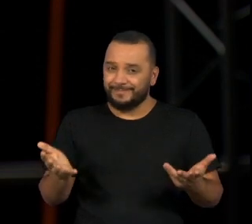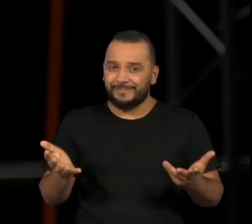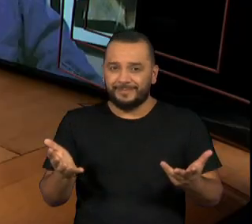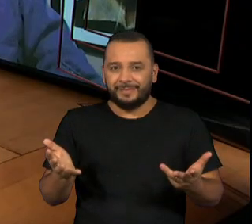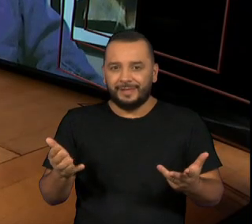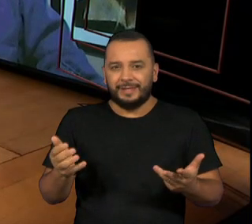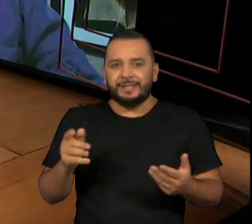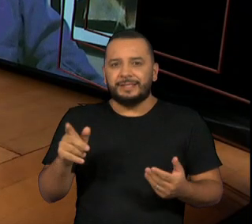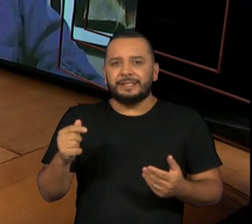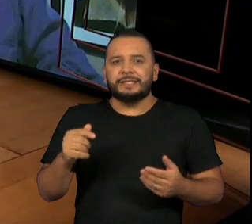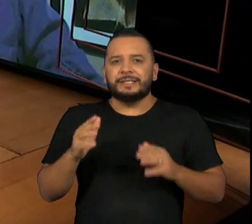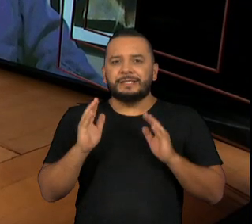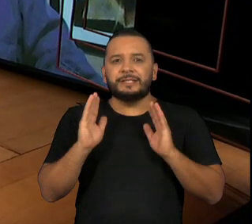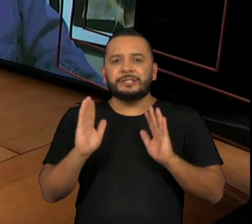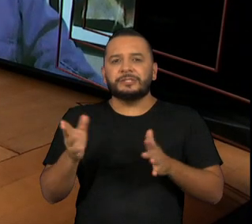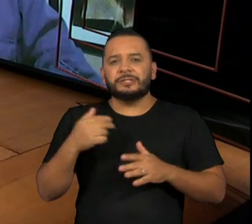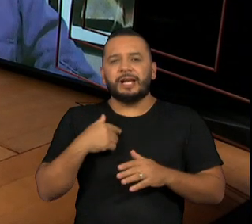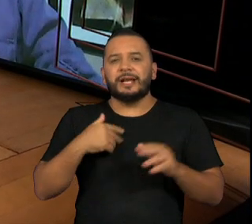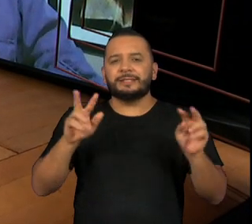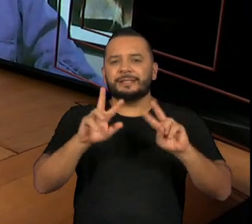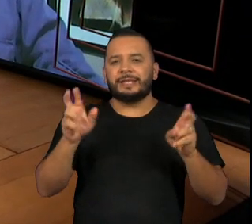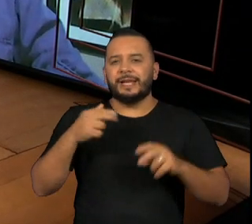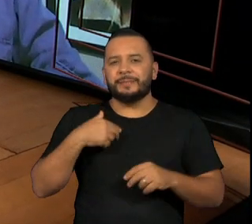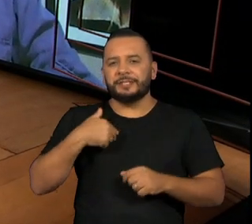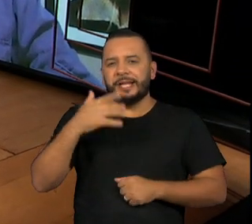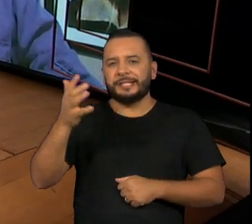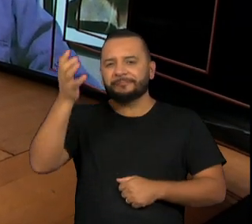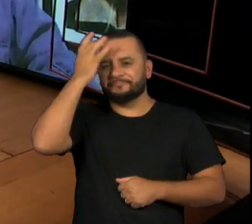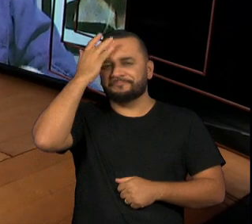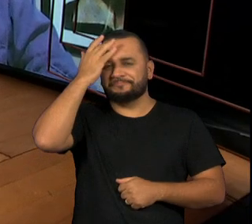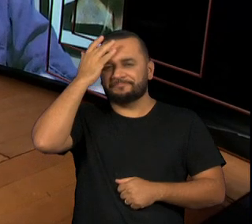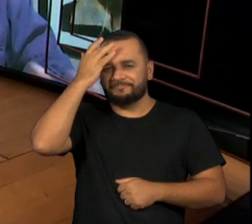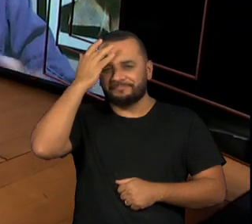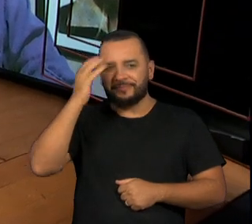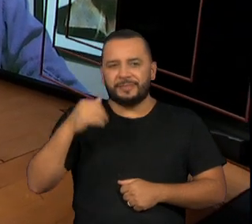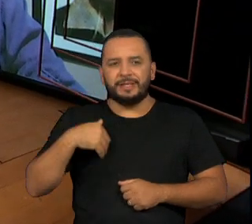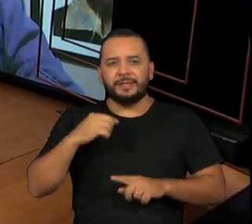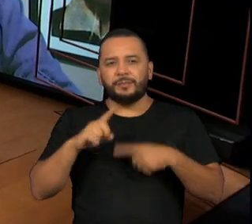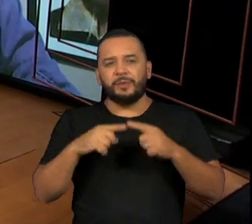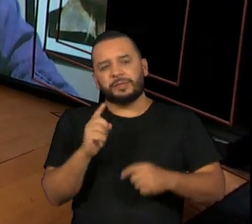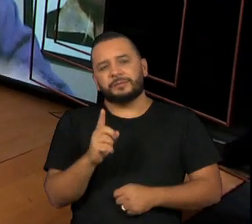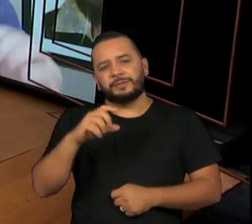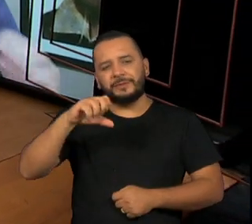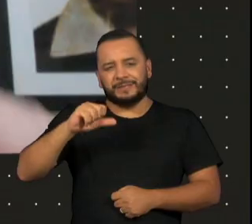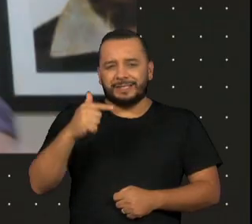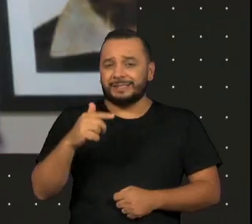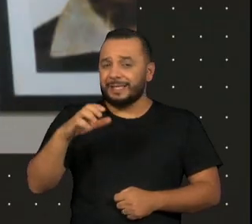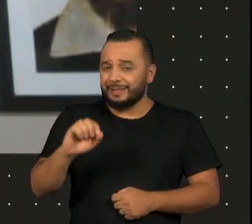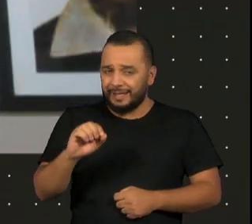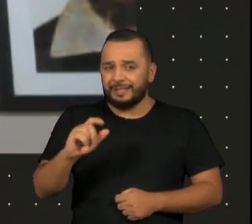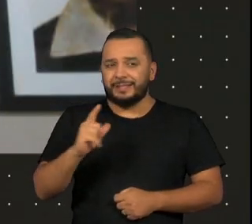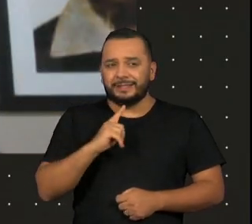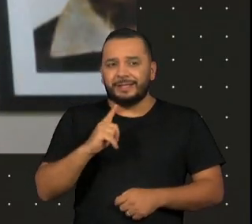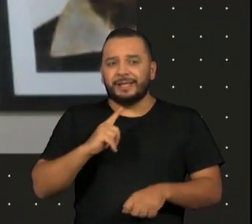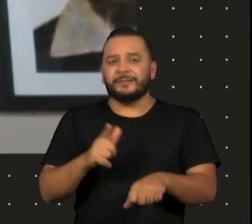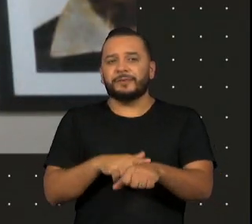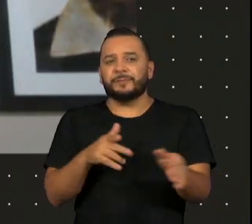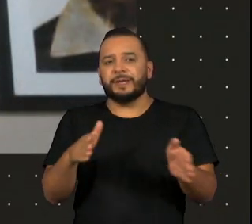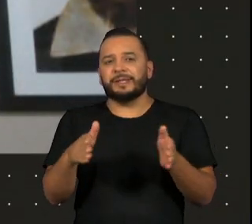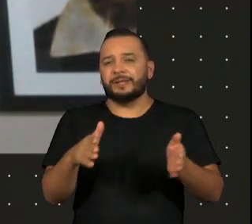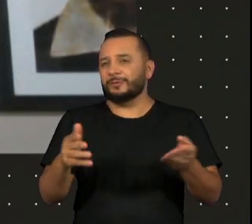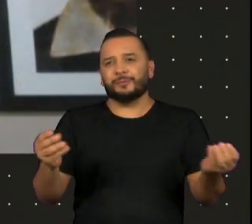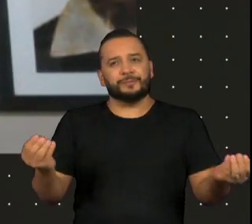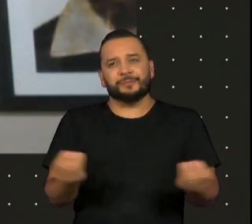estava na nossa cabeça. Em 70, na metade primeira da década de 70, foi a época do milagre econômico.